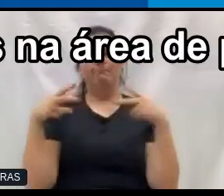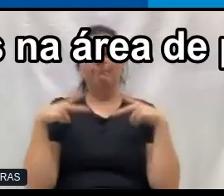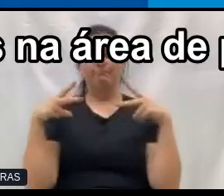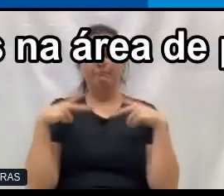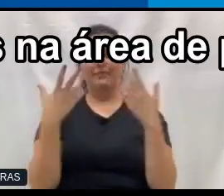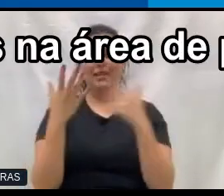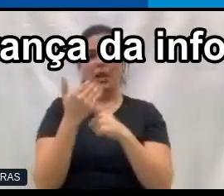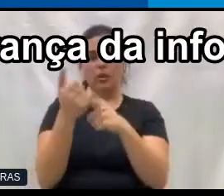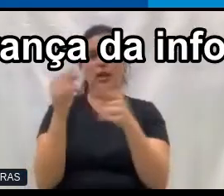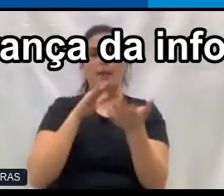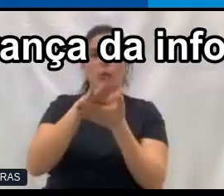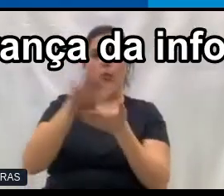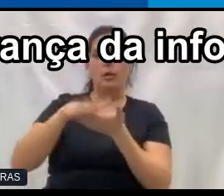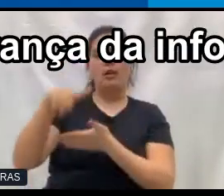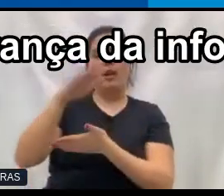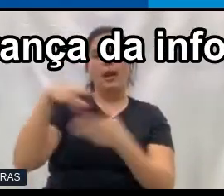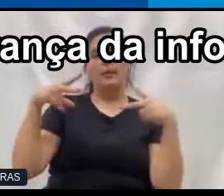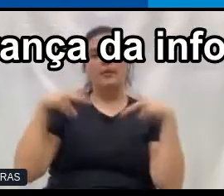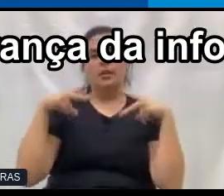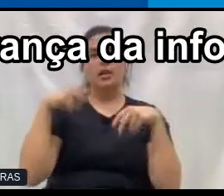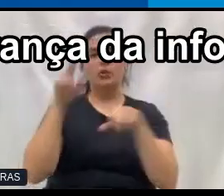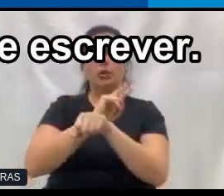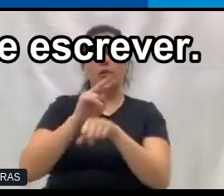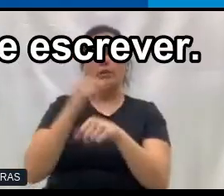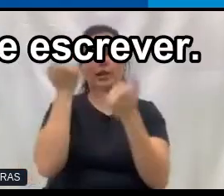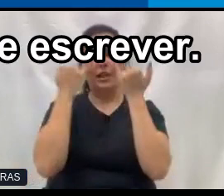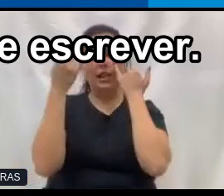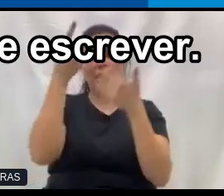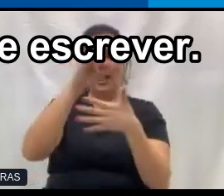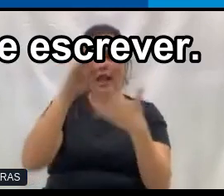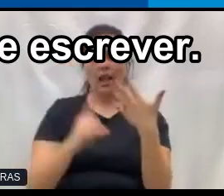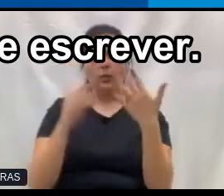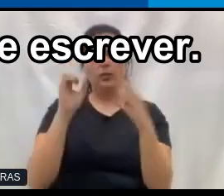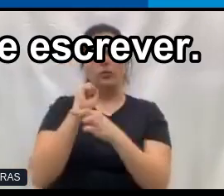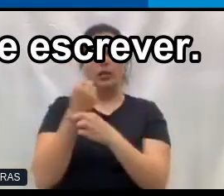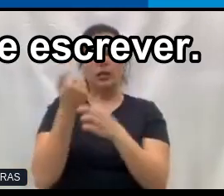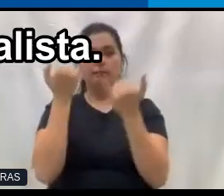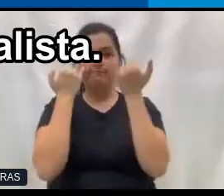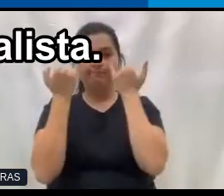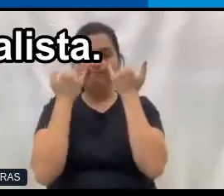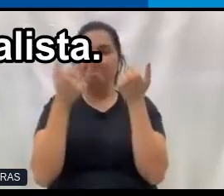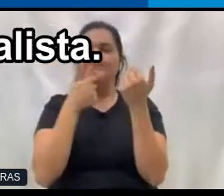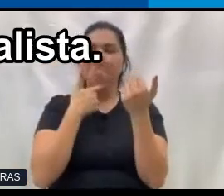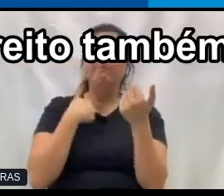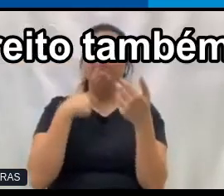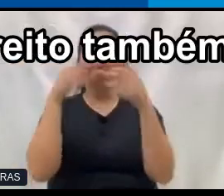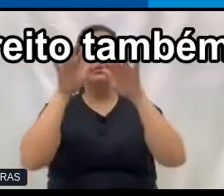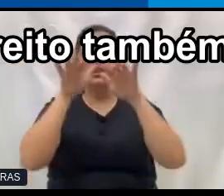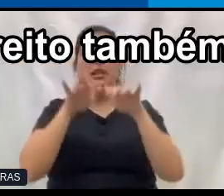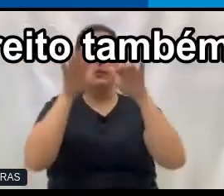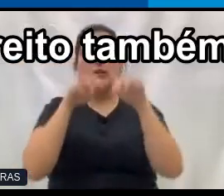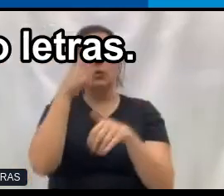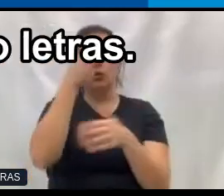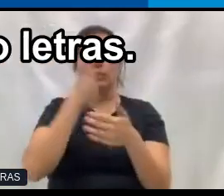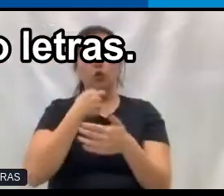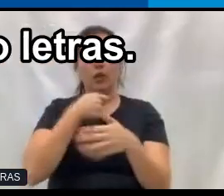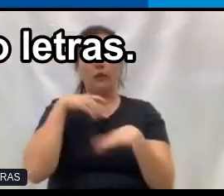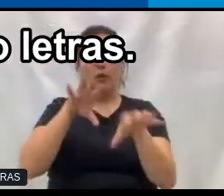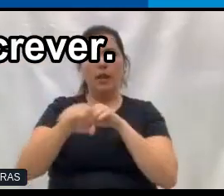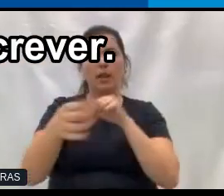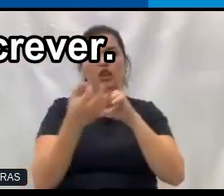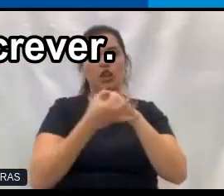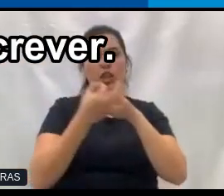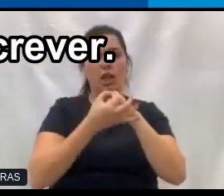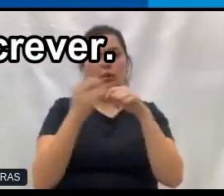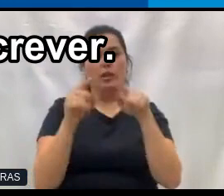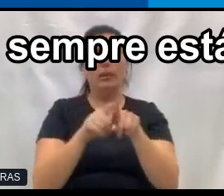publicações na área de privacidade, proteção de dados, segurança da informação, gosto bastante de escrever, eu sou jornalista, sou formada em direito também, estou